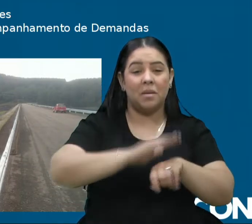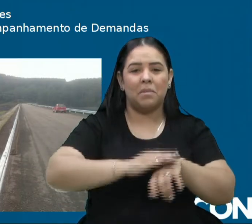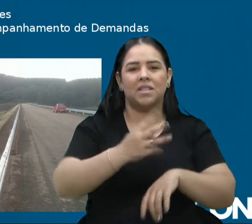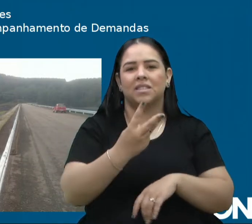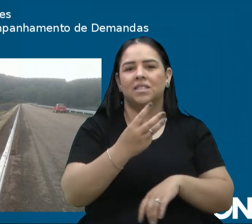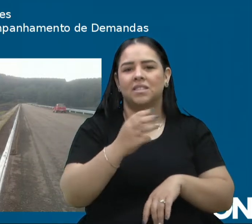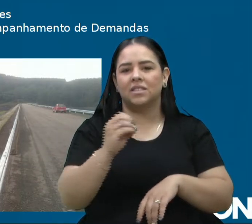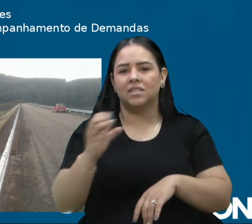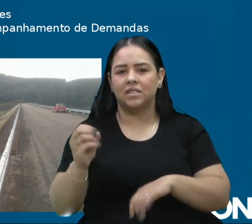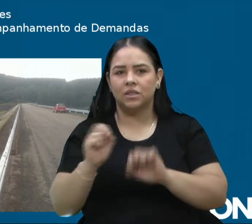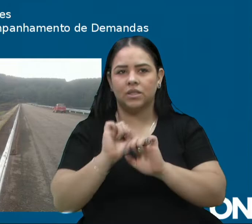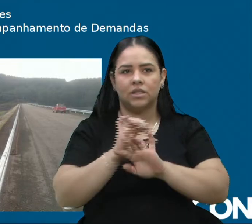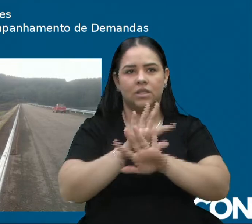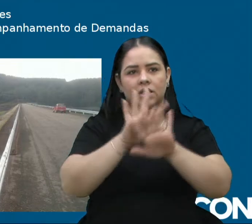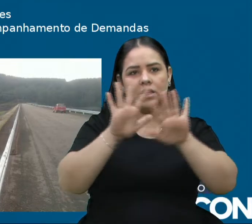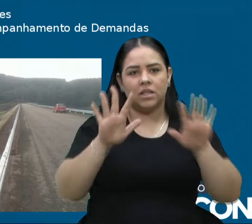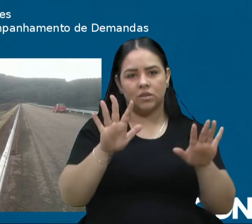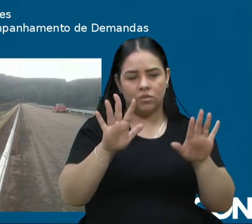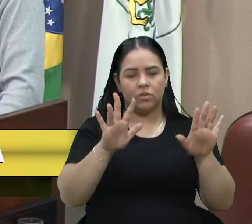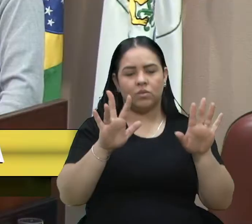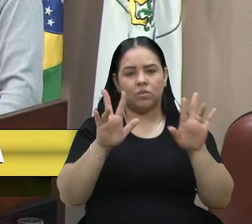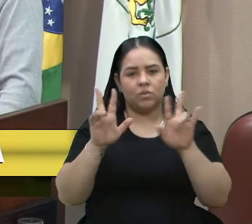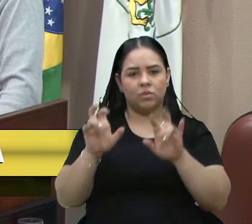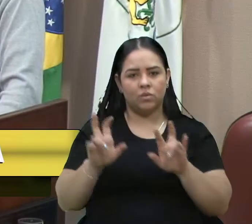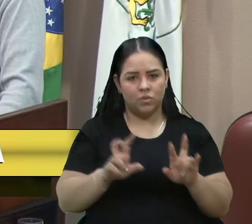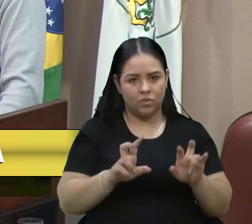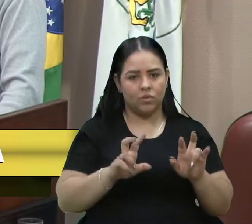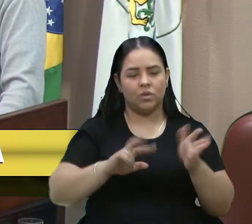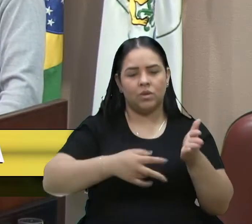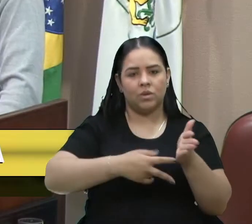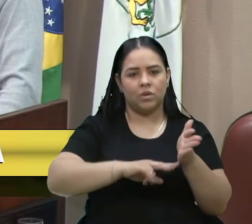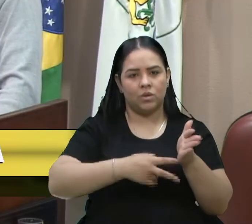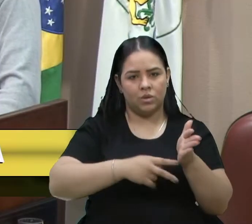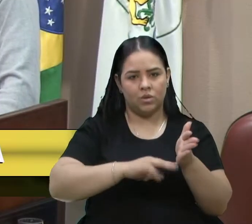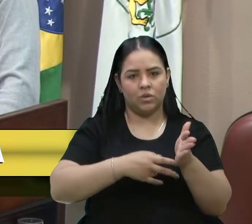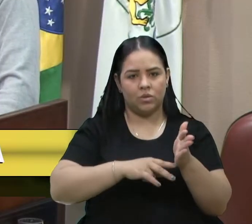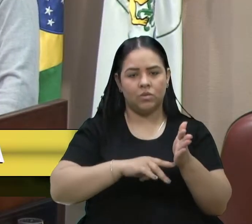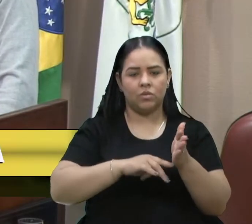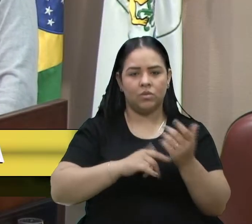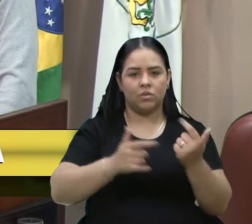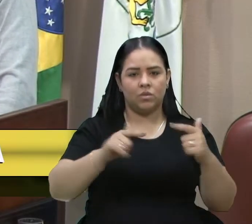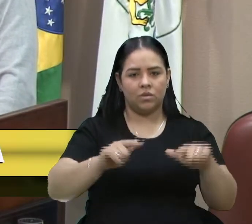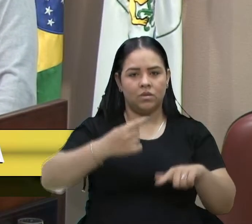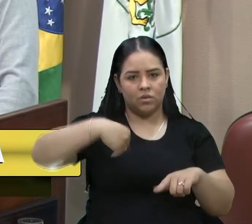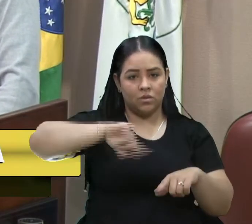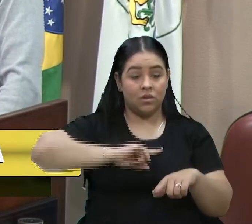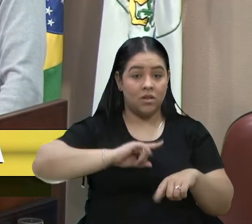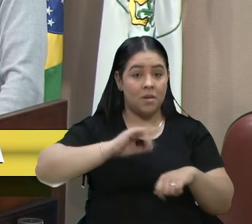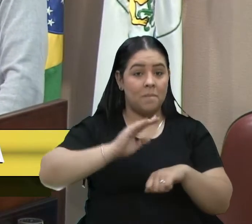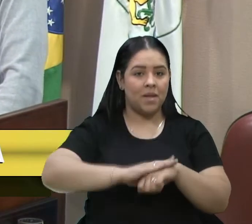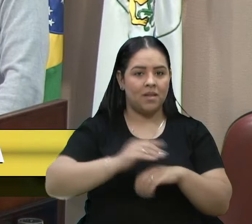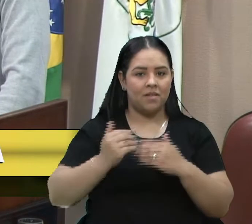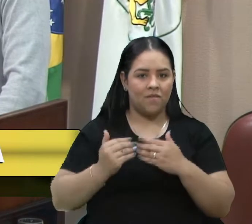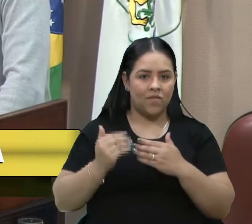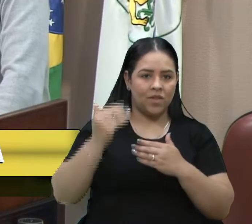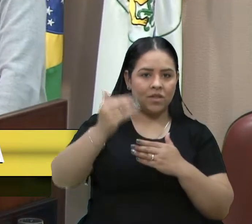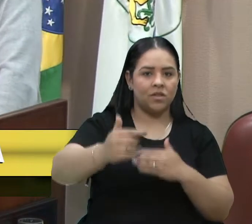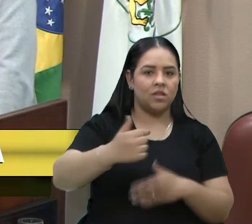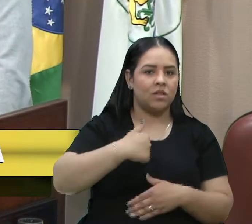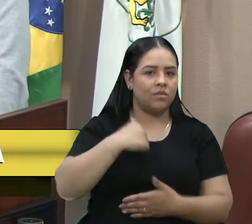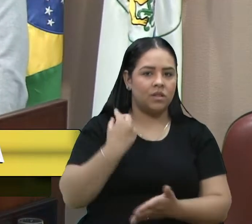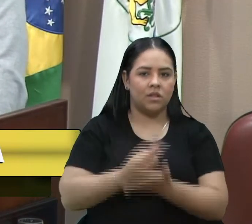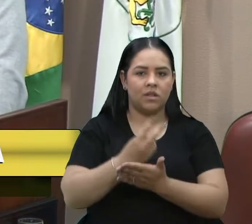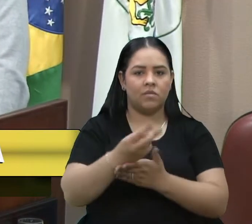esclarecimentos sobre a questão sindical no nosso gabinete. Indo mais à frente, eu tenho o hábito de fazer uma